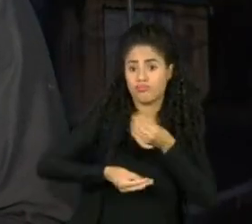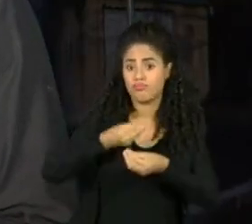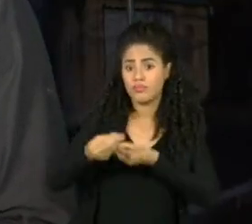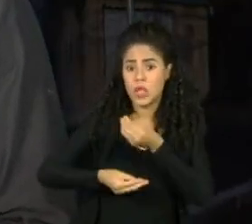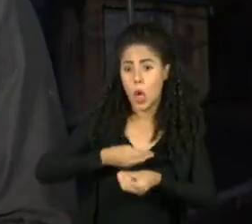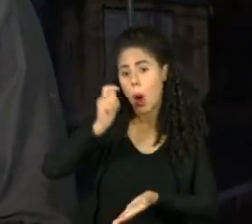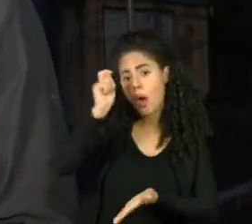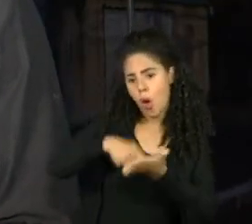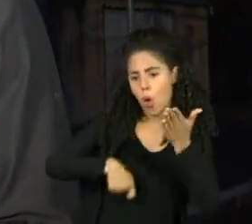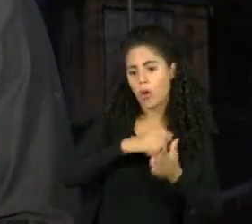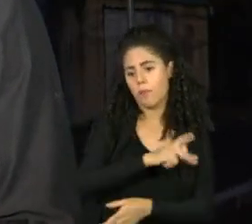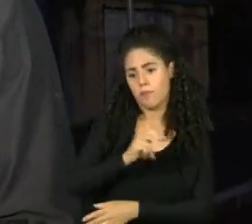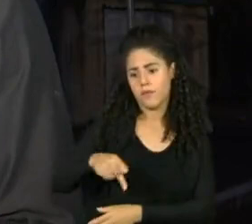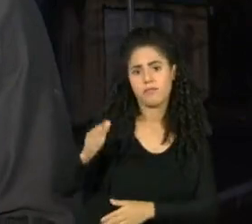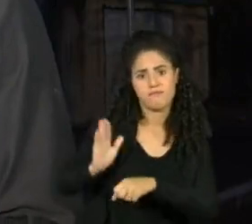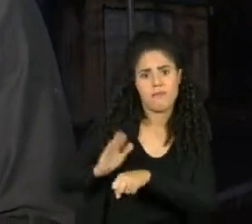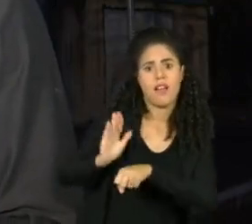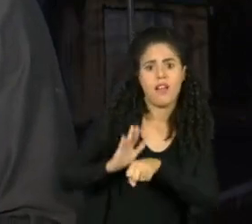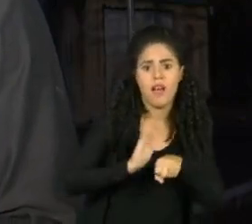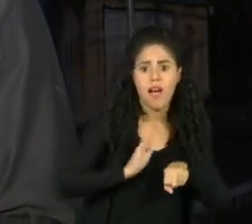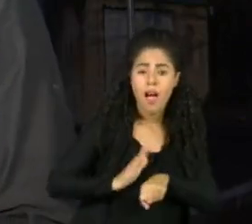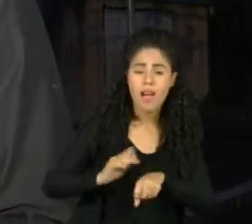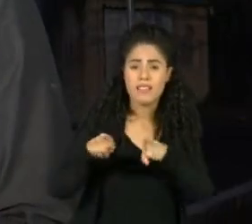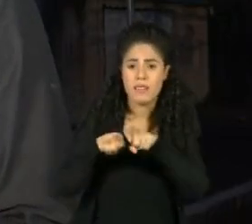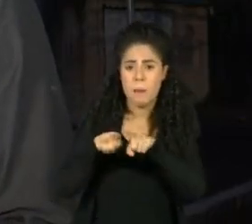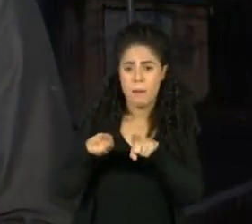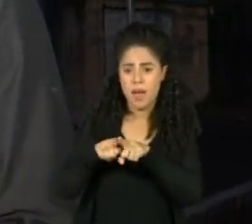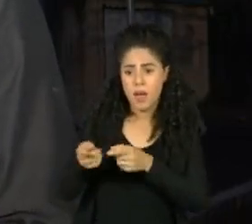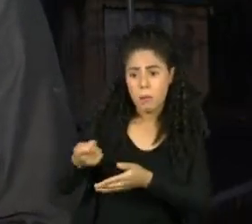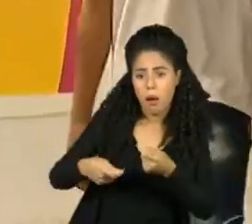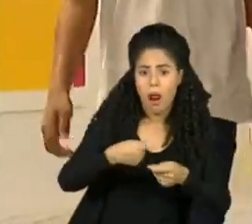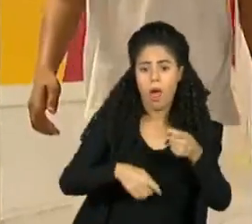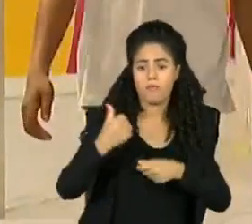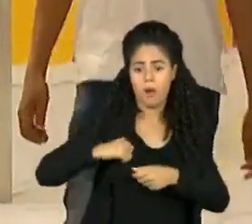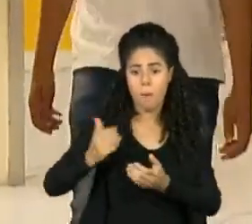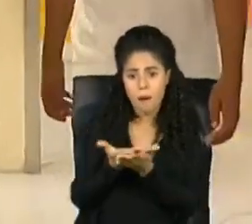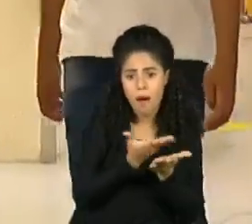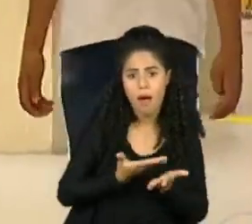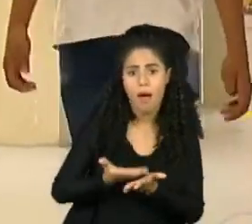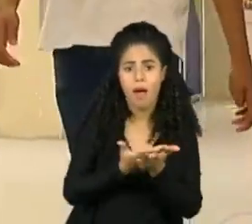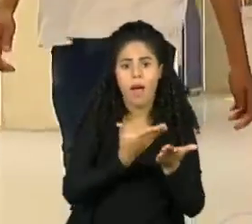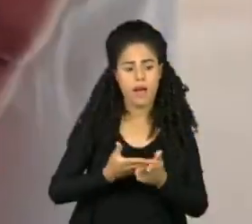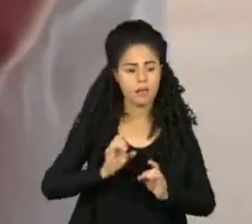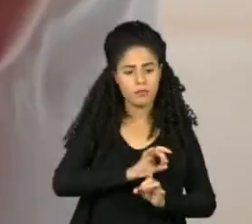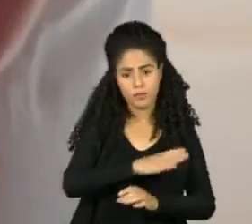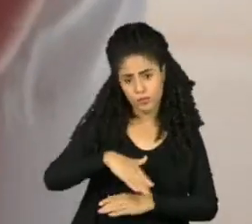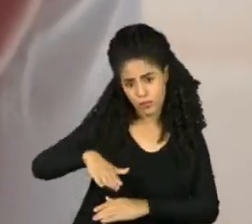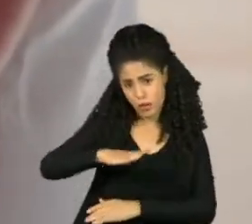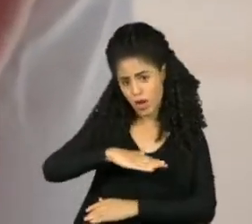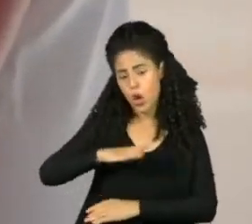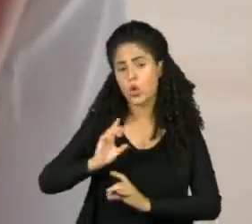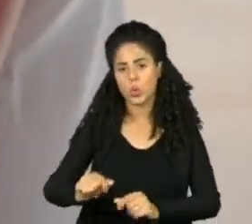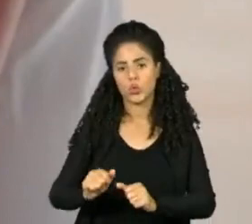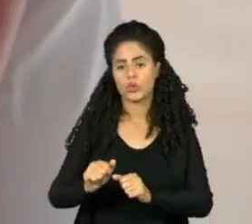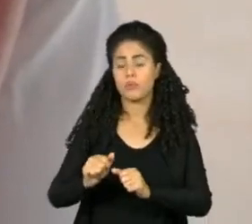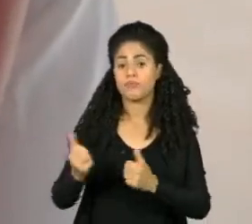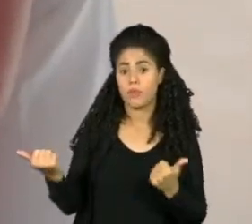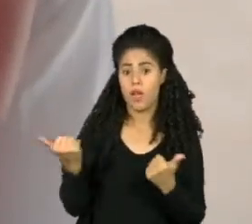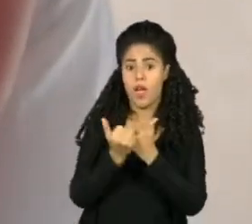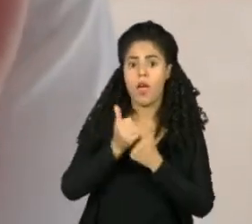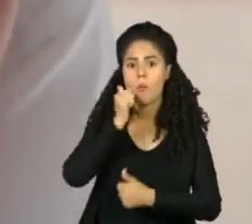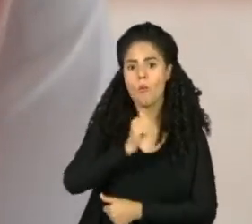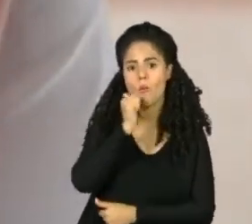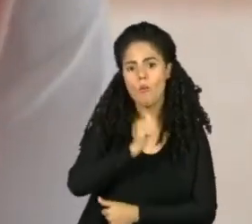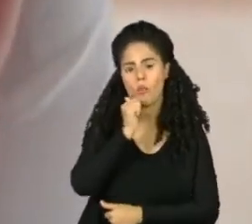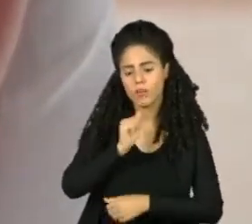a contratação de mais professores até a busca ativa e a oferta de bolsas. O Rio de Janeiro aposta no projeto Mulheres Apoiando a Educação.